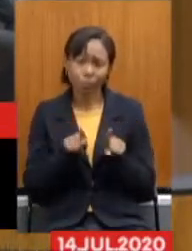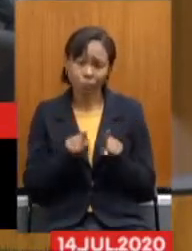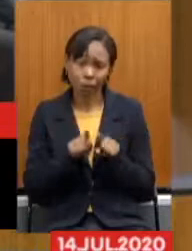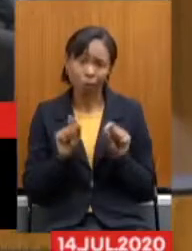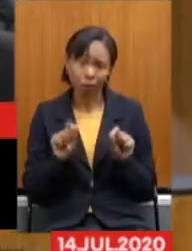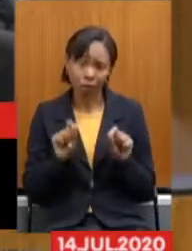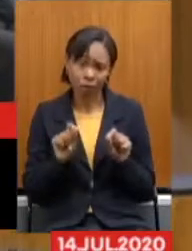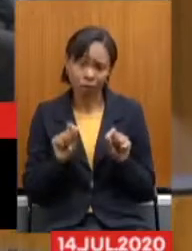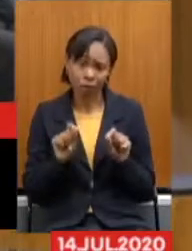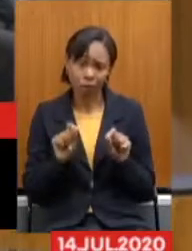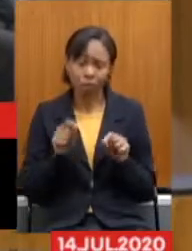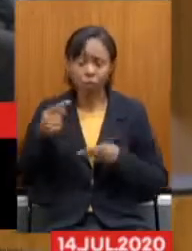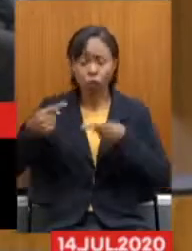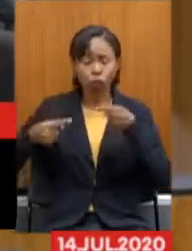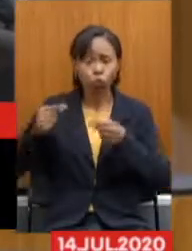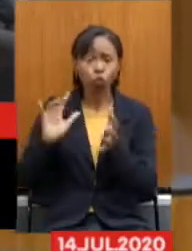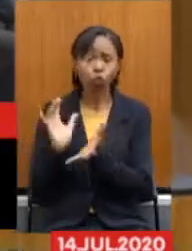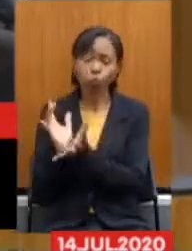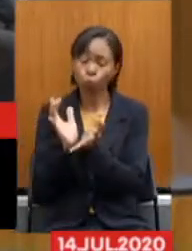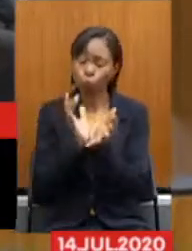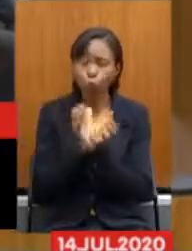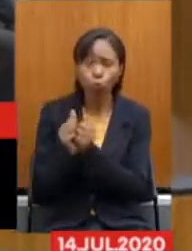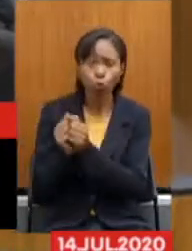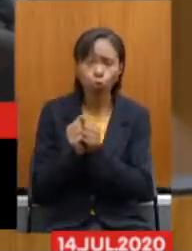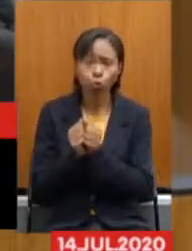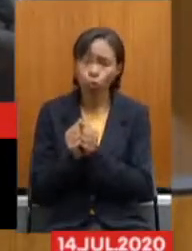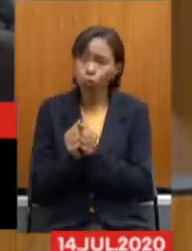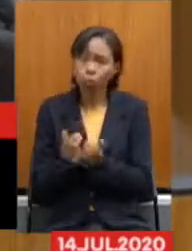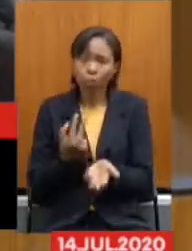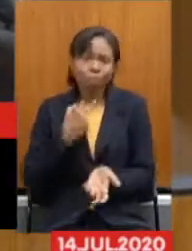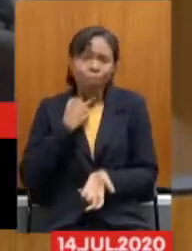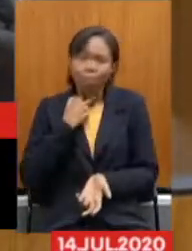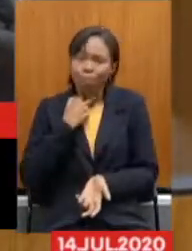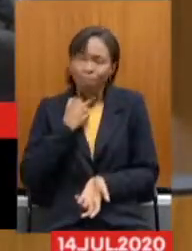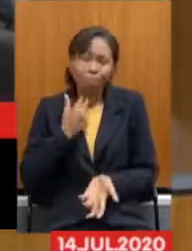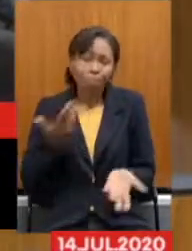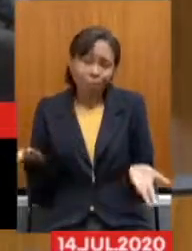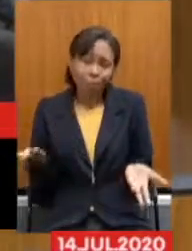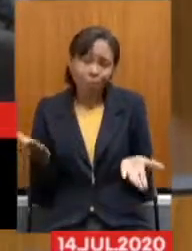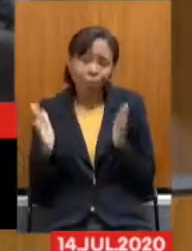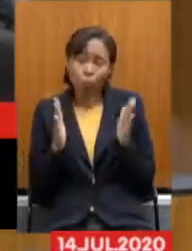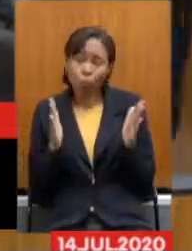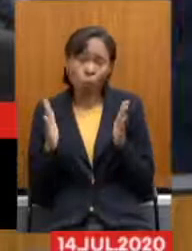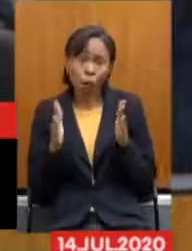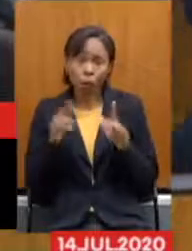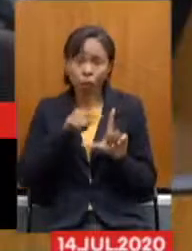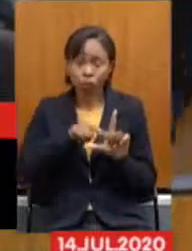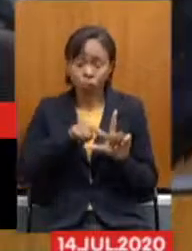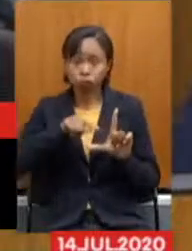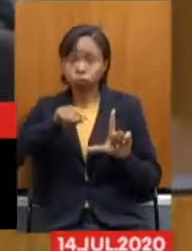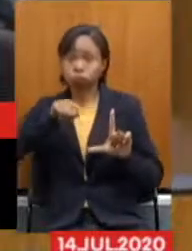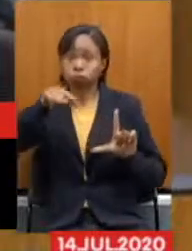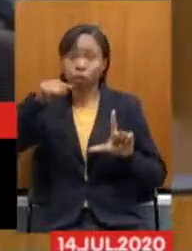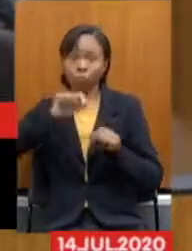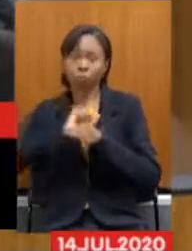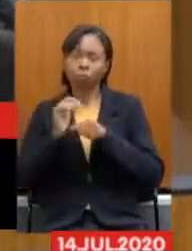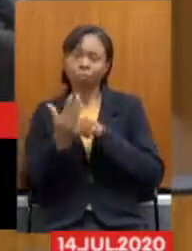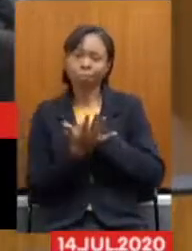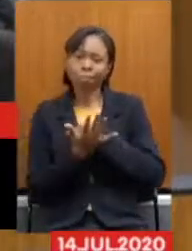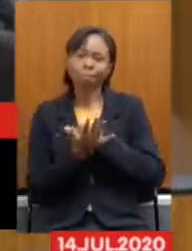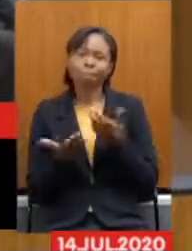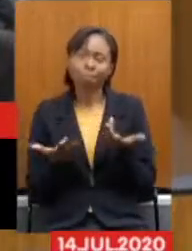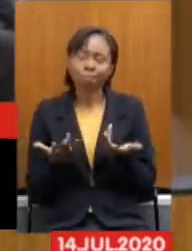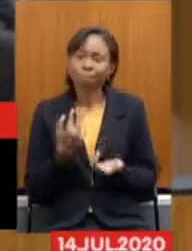é Discutir com a categoria Não tem como Nós estamos No pico Da pandemia Não tem